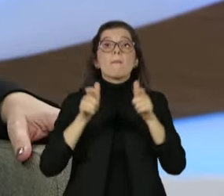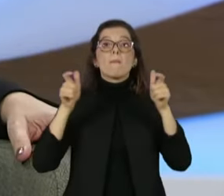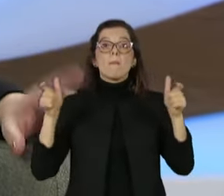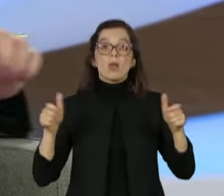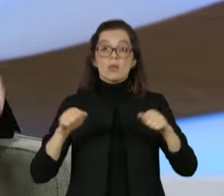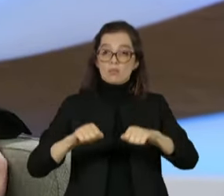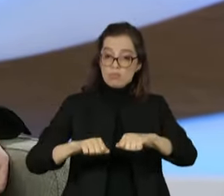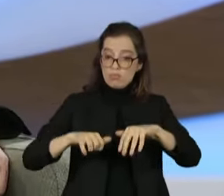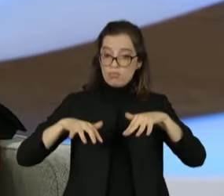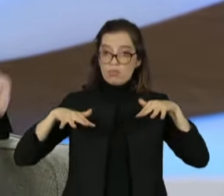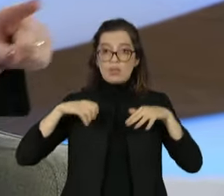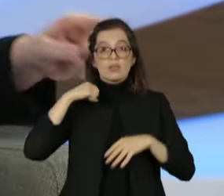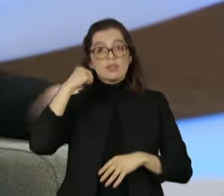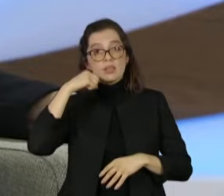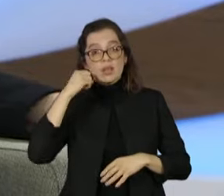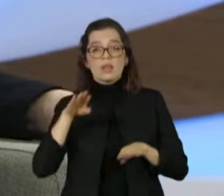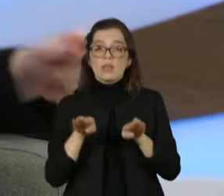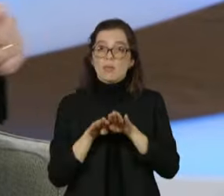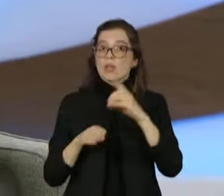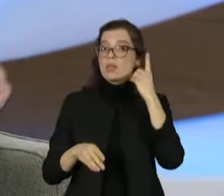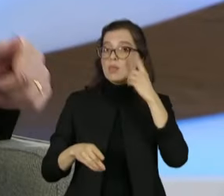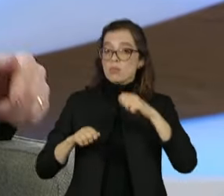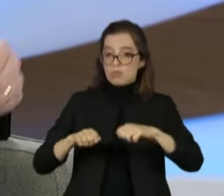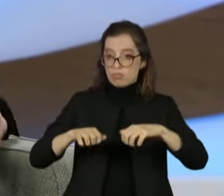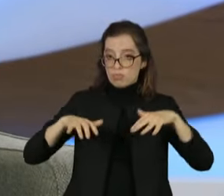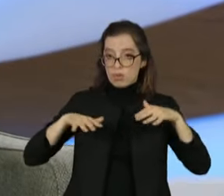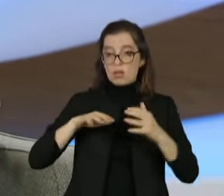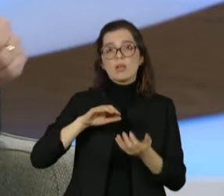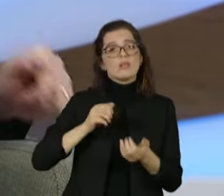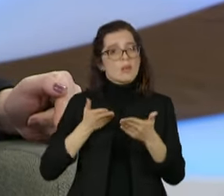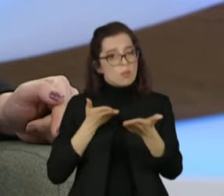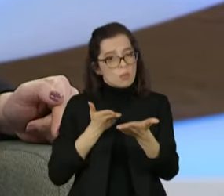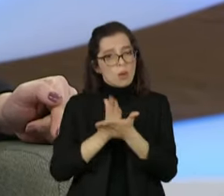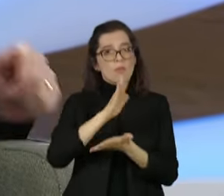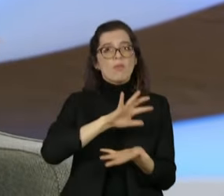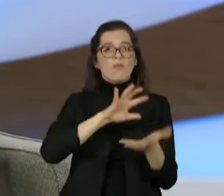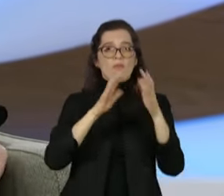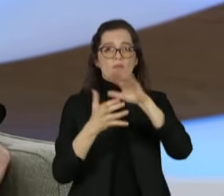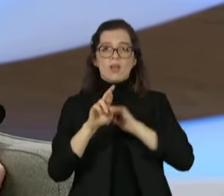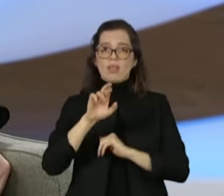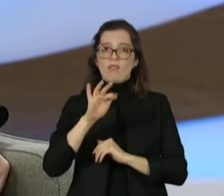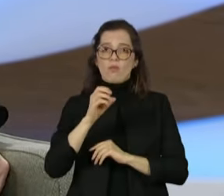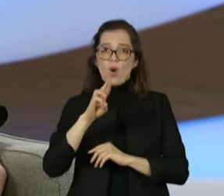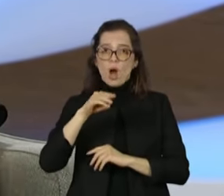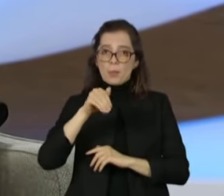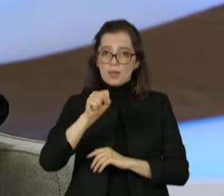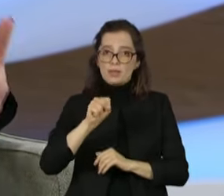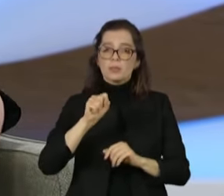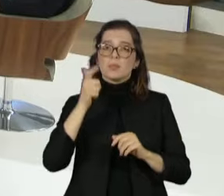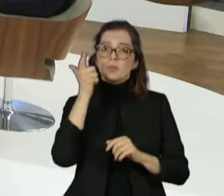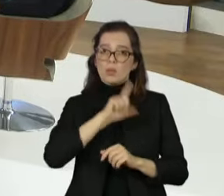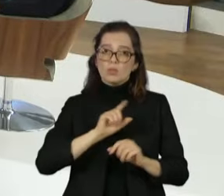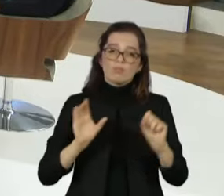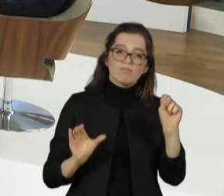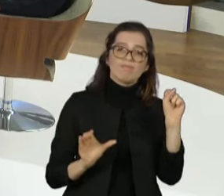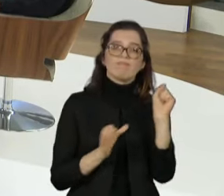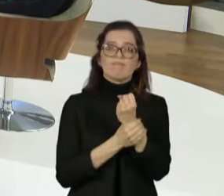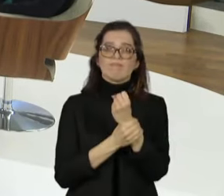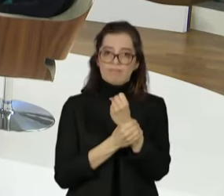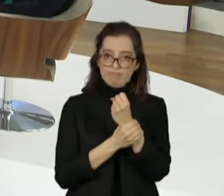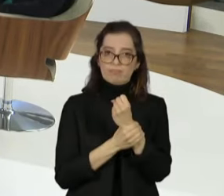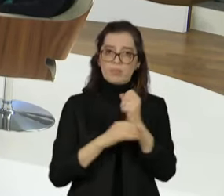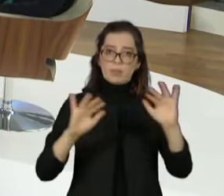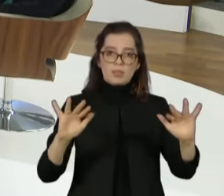deputados federais aprovaram essa reforma e ali nós queríamos dar uma certa segurança para o eleitor, que havia tido um